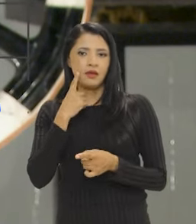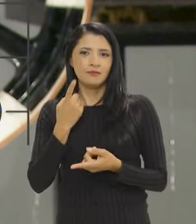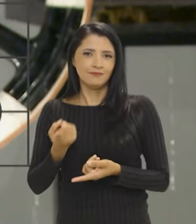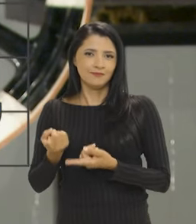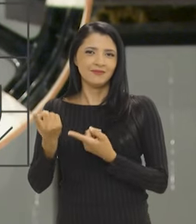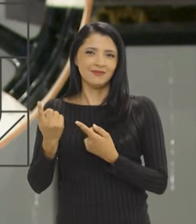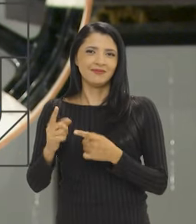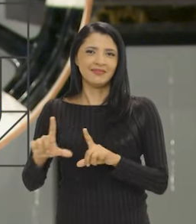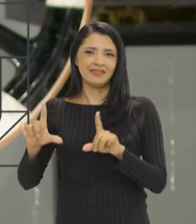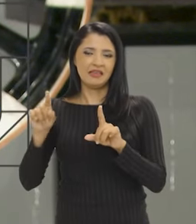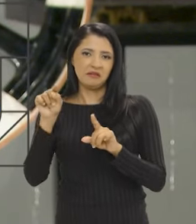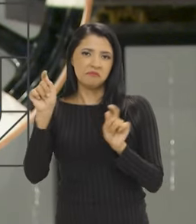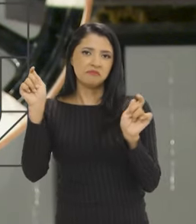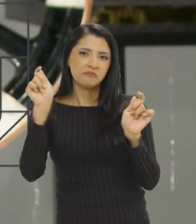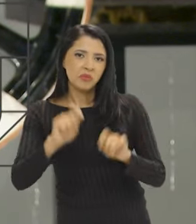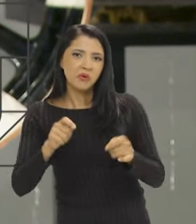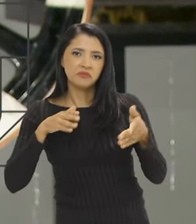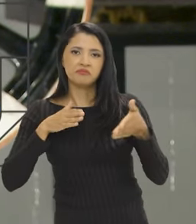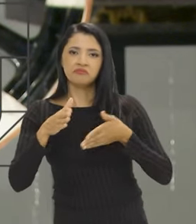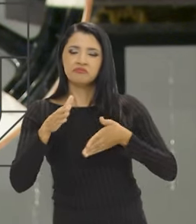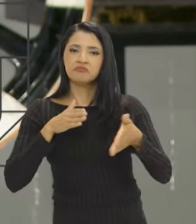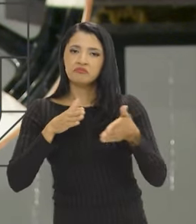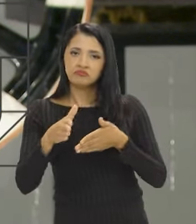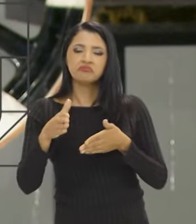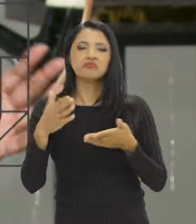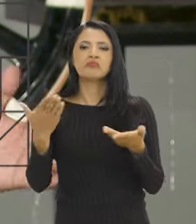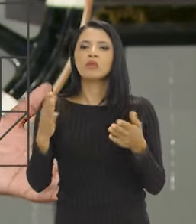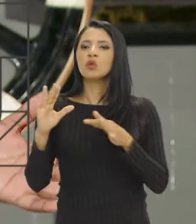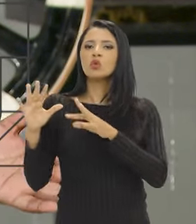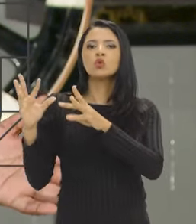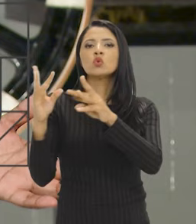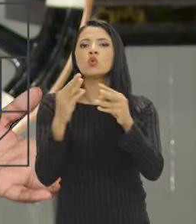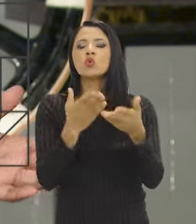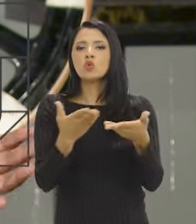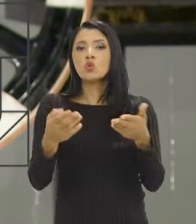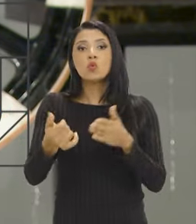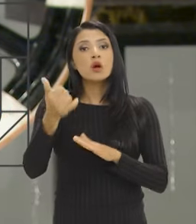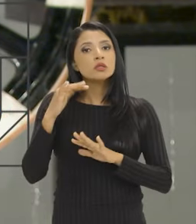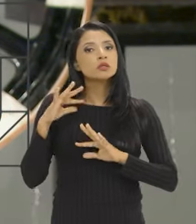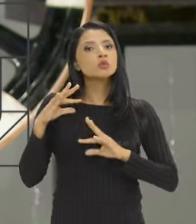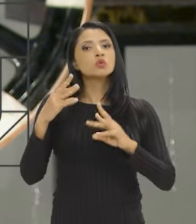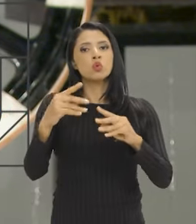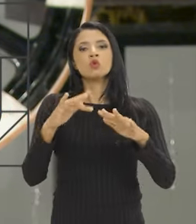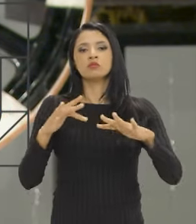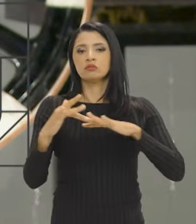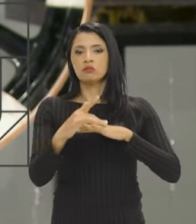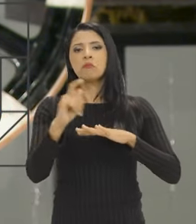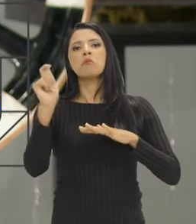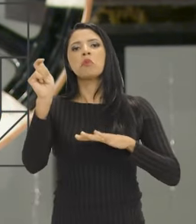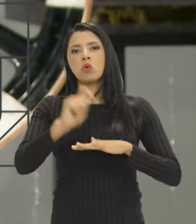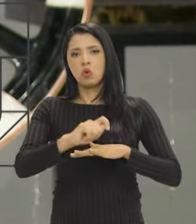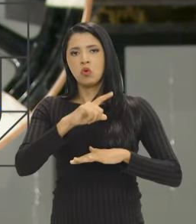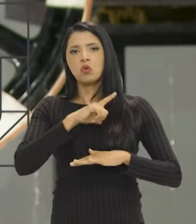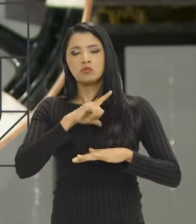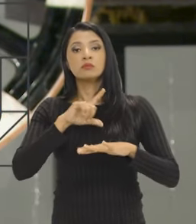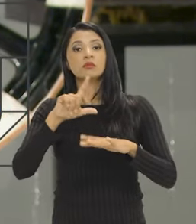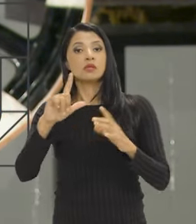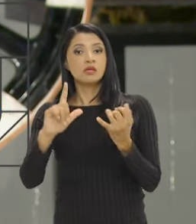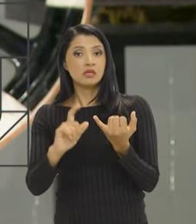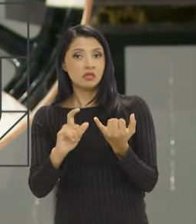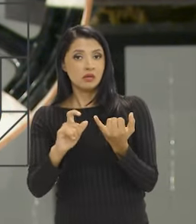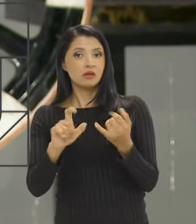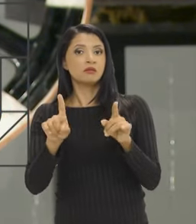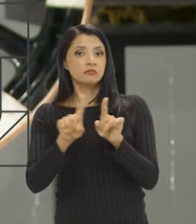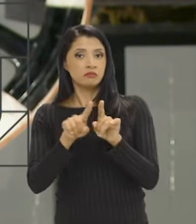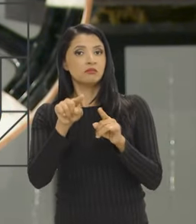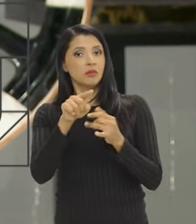a possibilidade de ser acessado em todos os, quase todas as redes sociais, a gente tem um